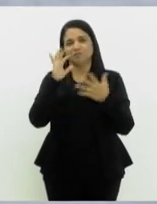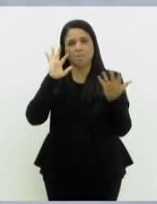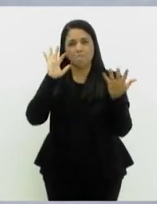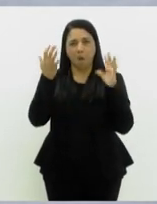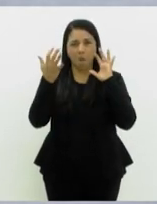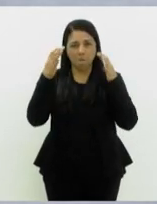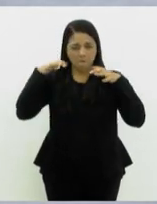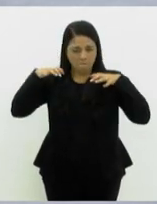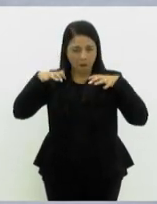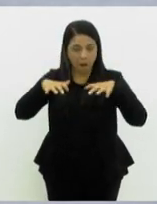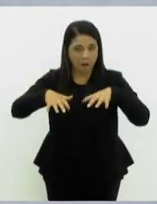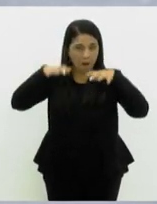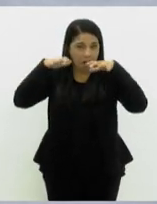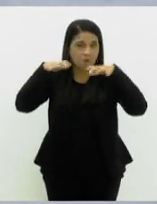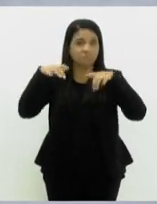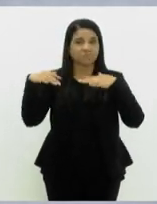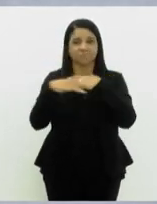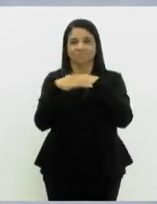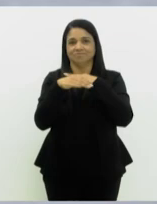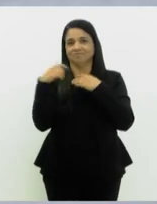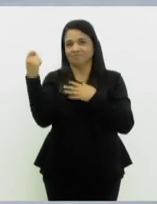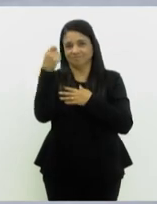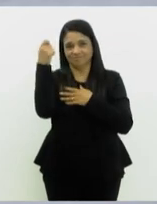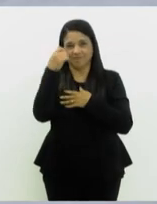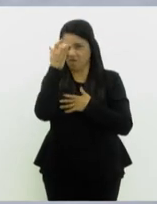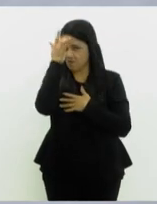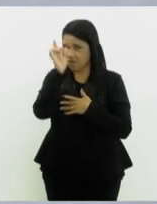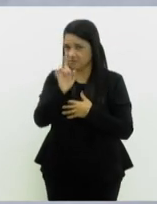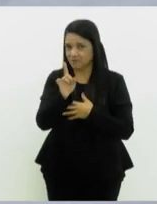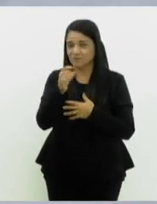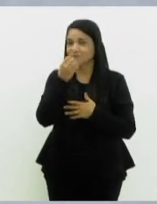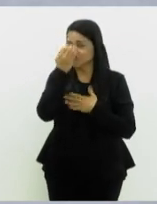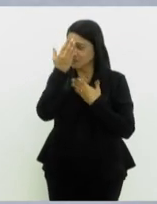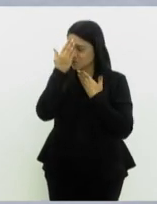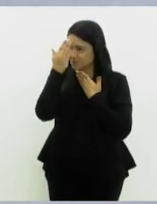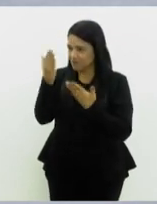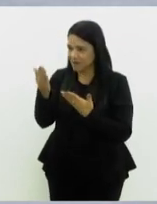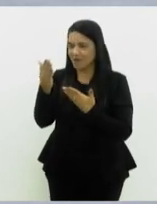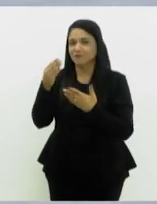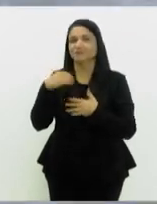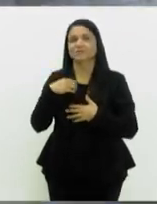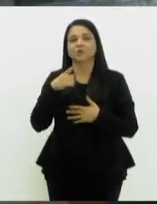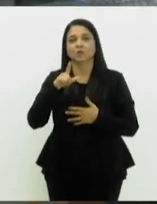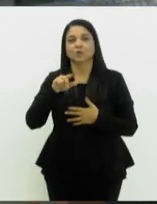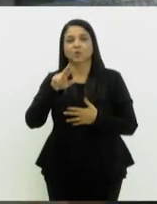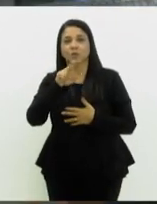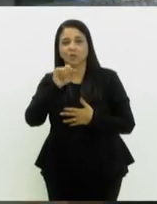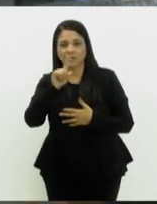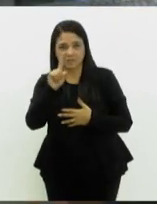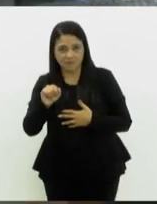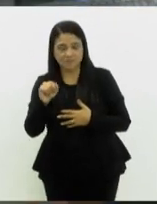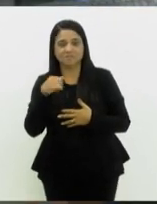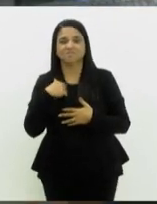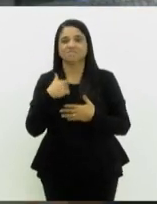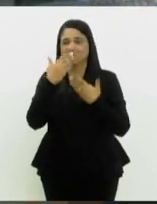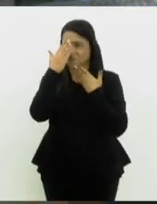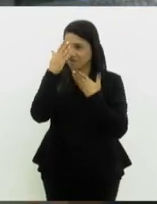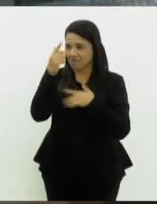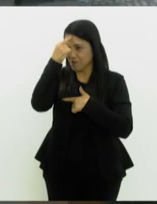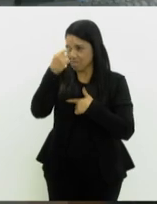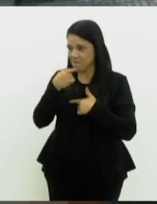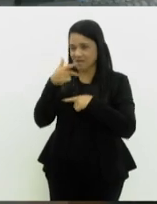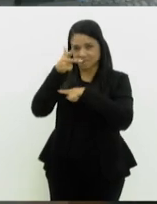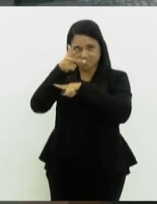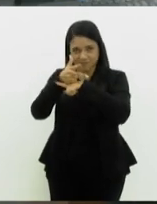Sul, que não está fácil não, gente. Muito obrigado Luiz Augusto Beterraba pelas imagens aí fora. O Bom Dia Alerj